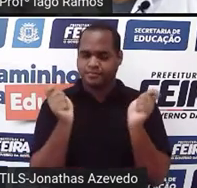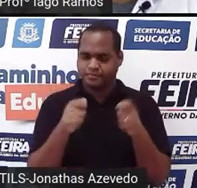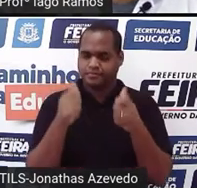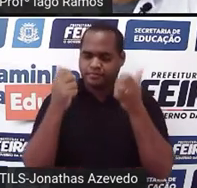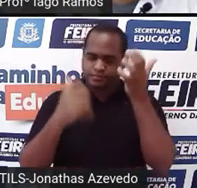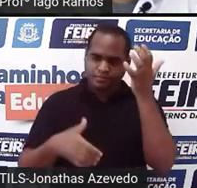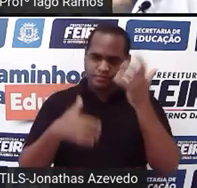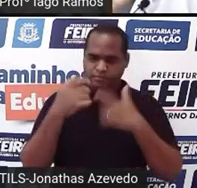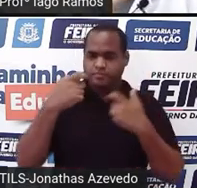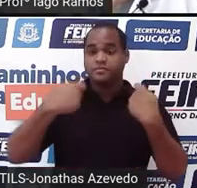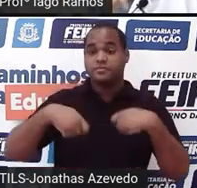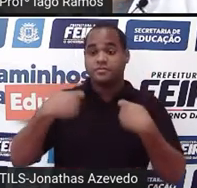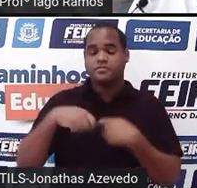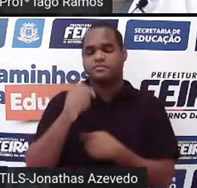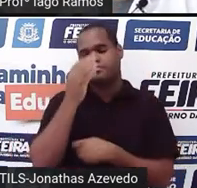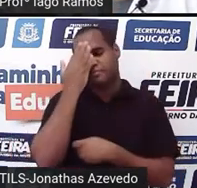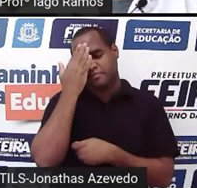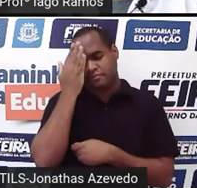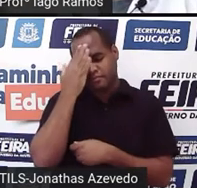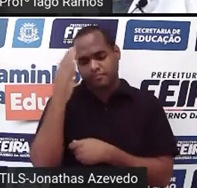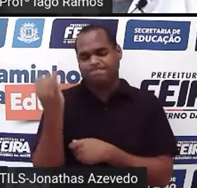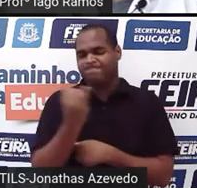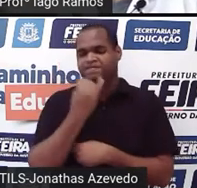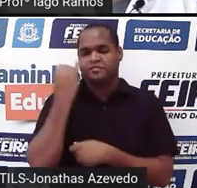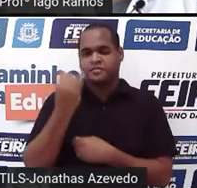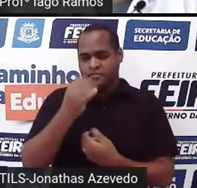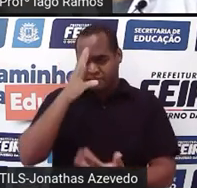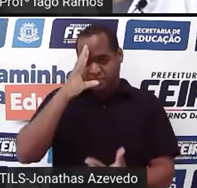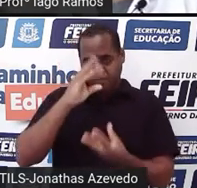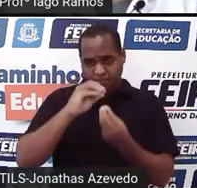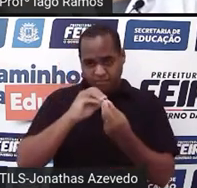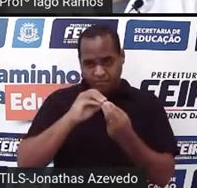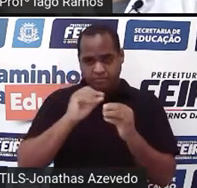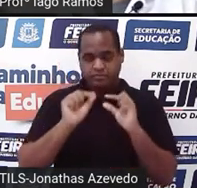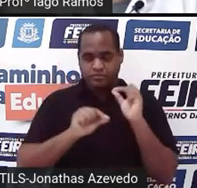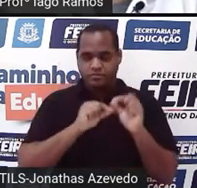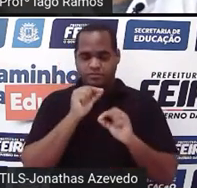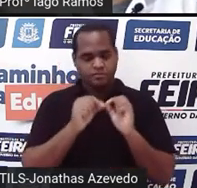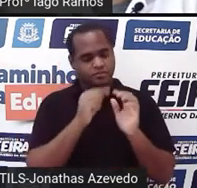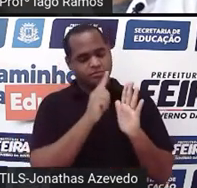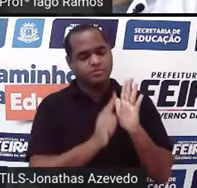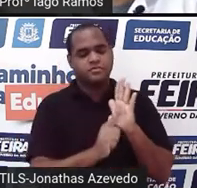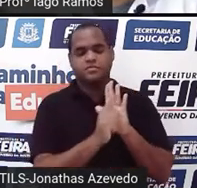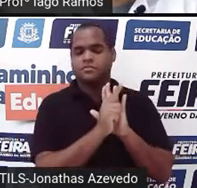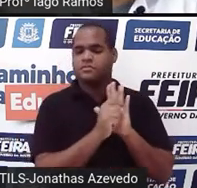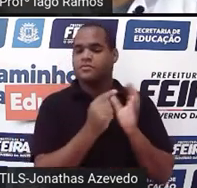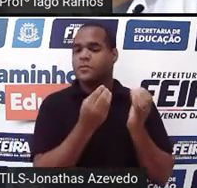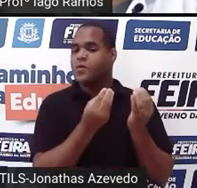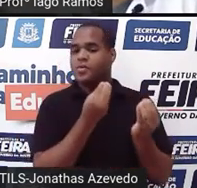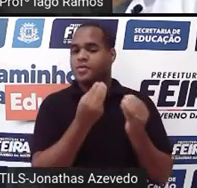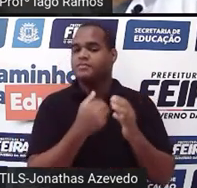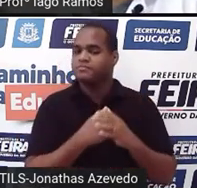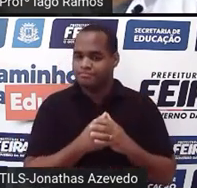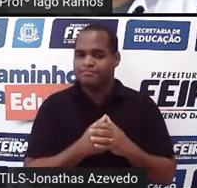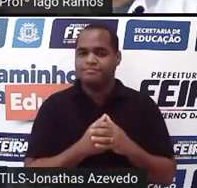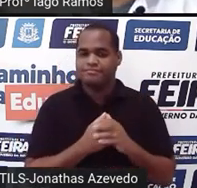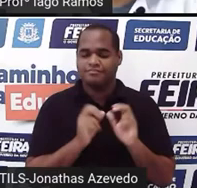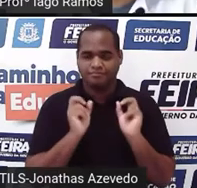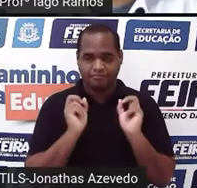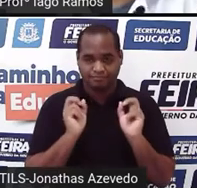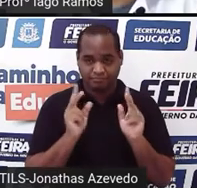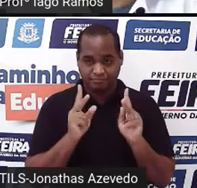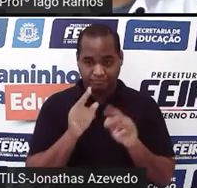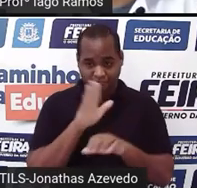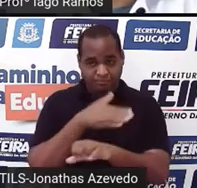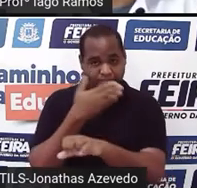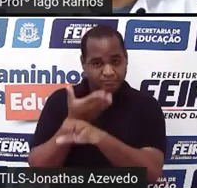saber, né? Como entender esses gráficos. Tá bom? Bacana? Até aqui